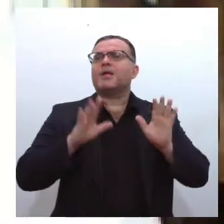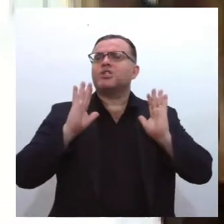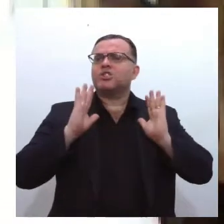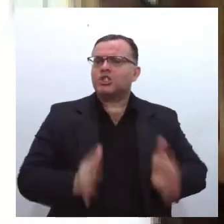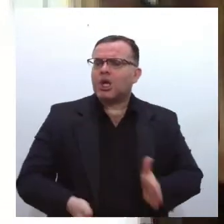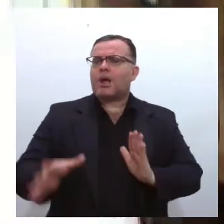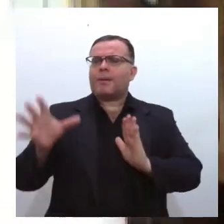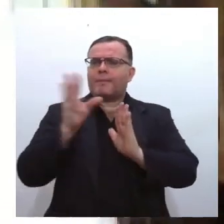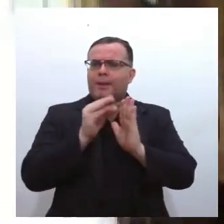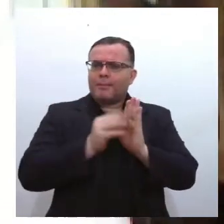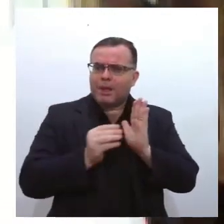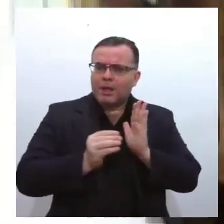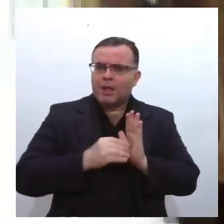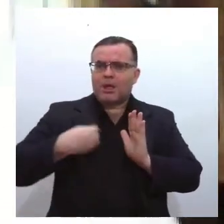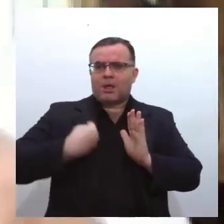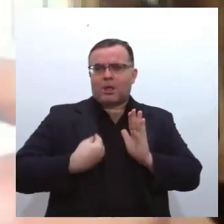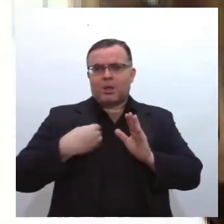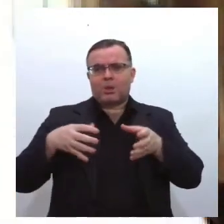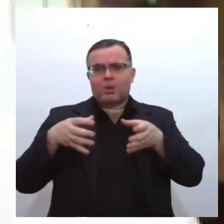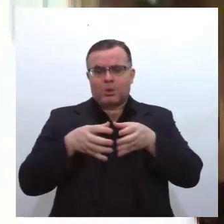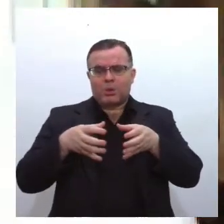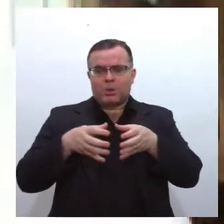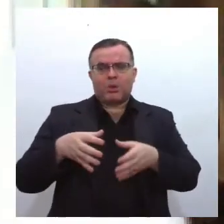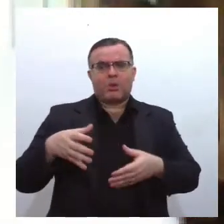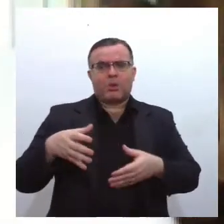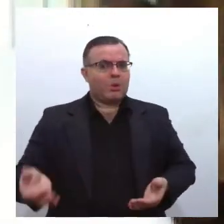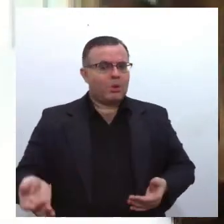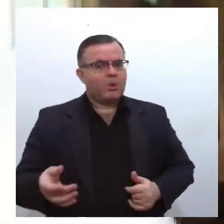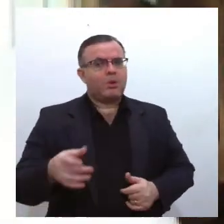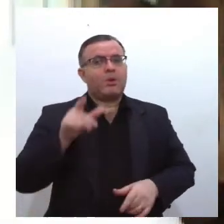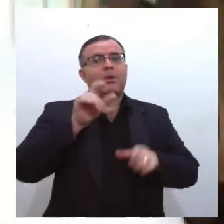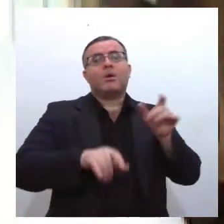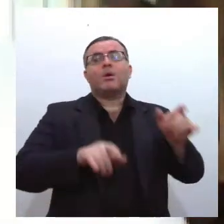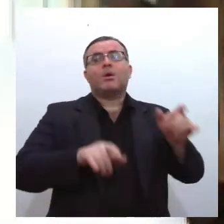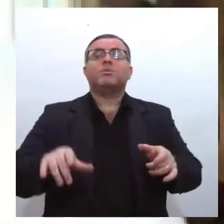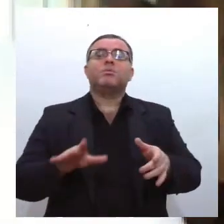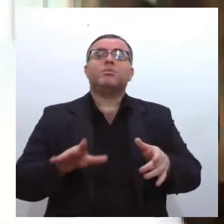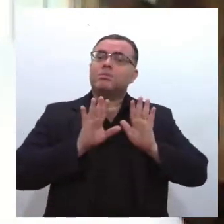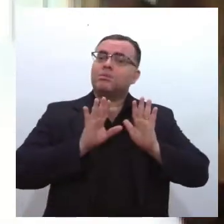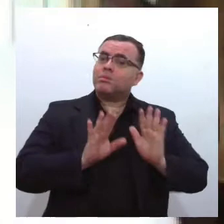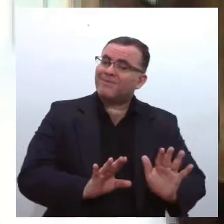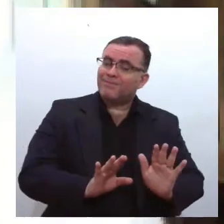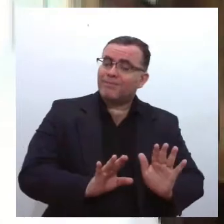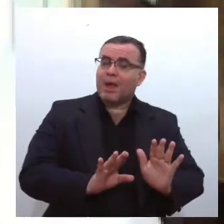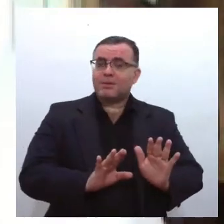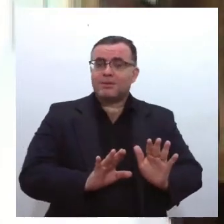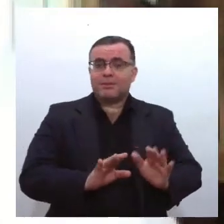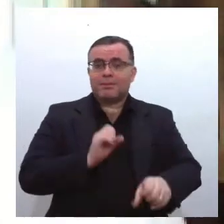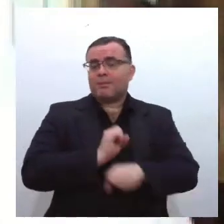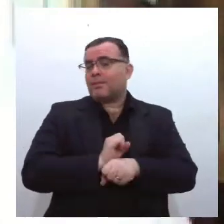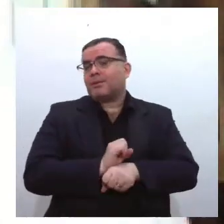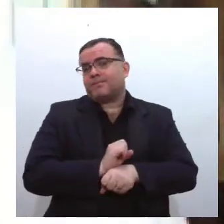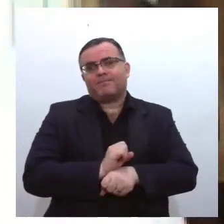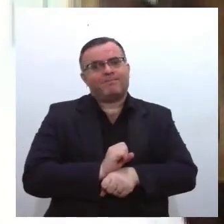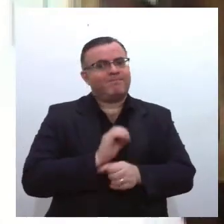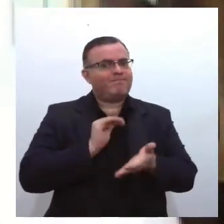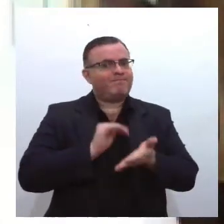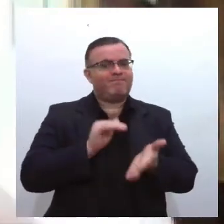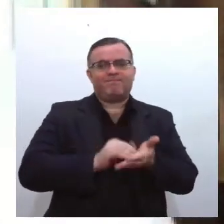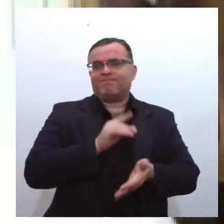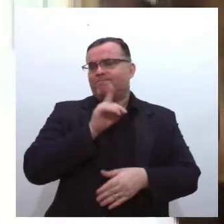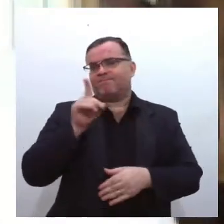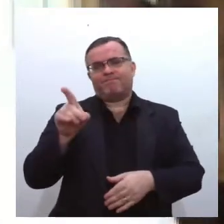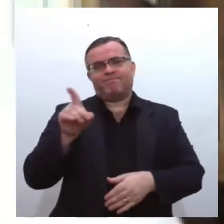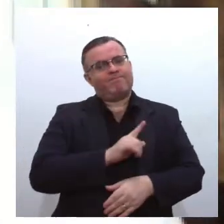com a participação da categoria, dos setores do Estado, mas está parado na Secretaria-Geral do Governo.